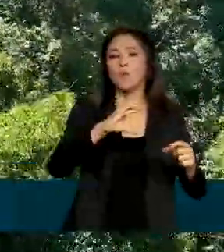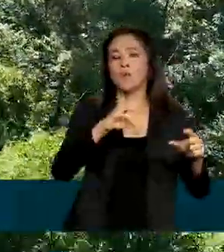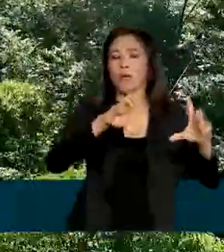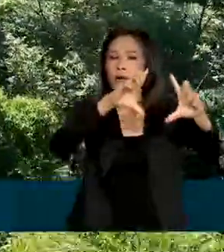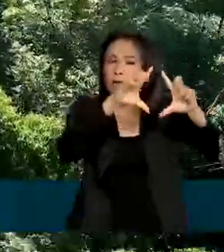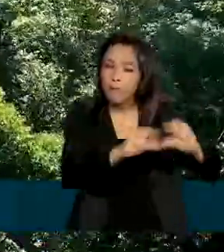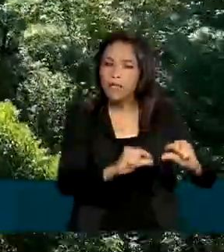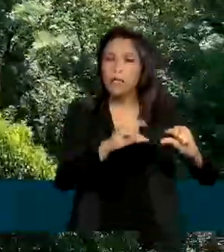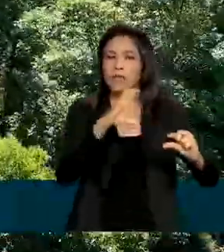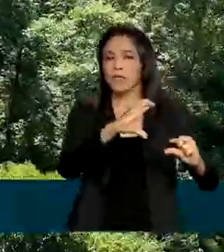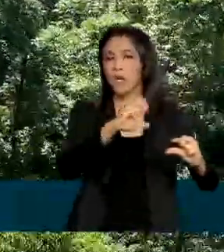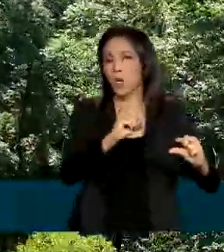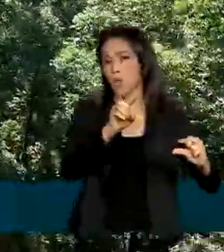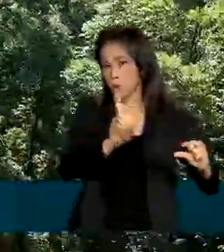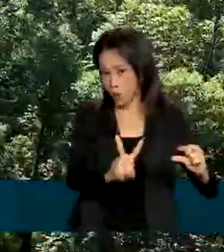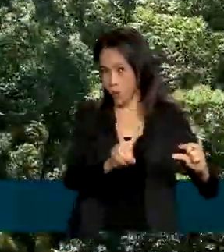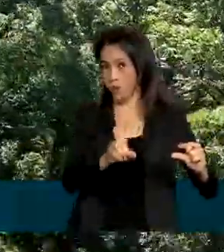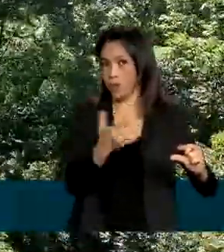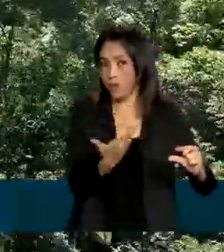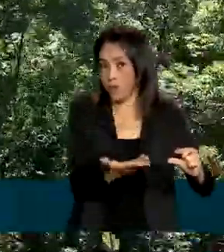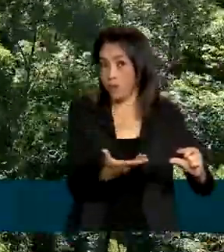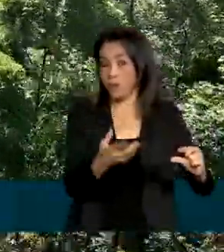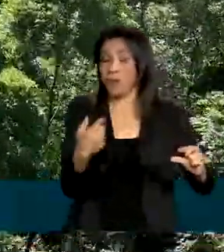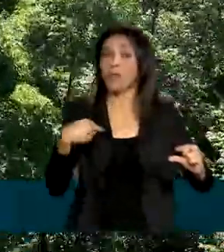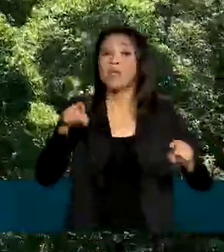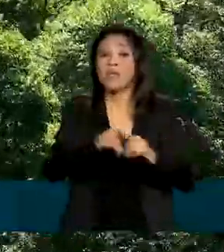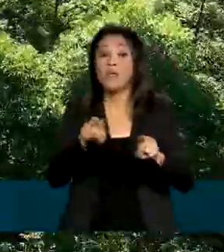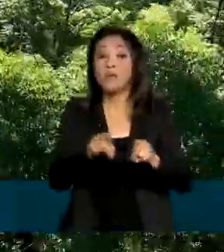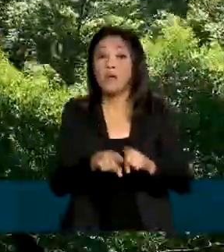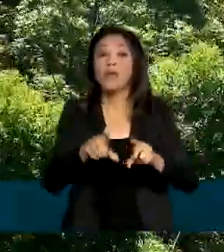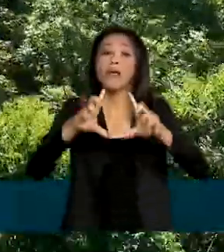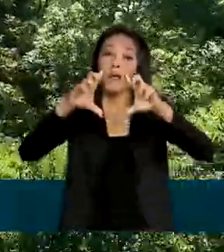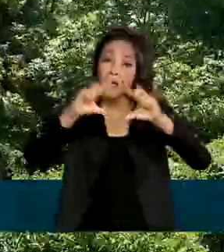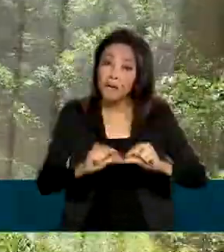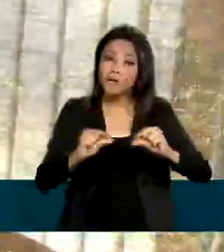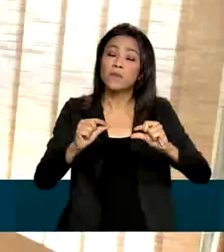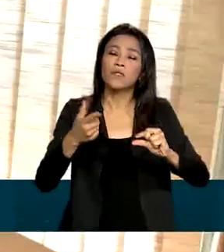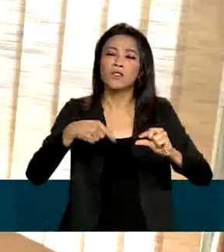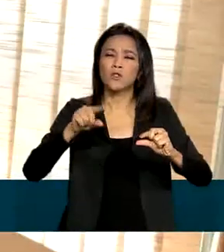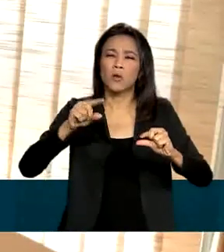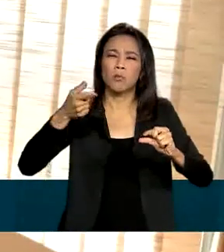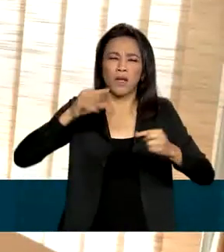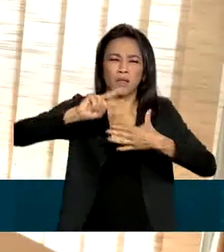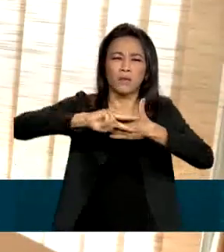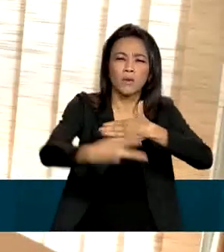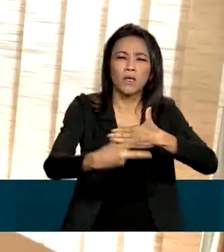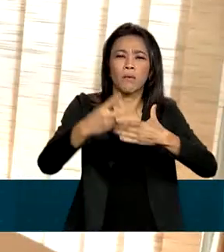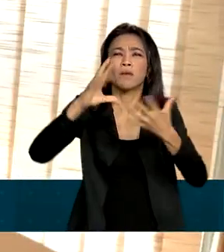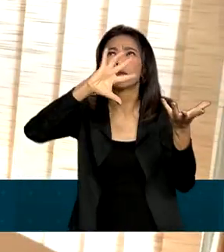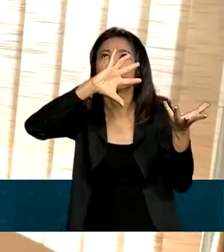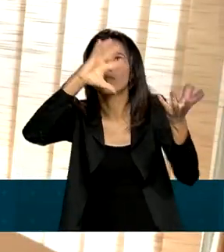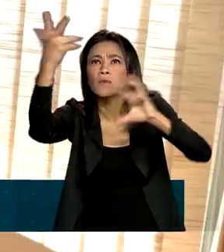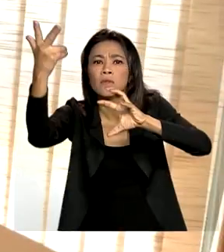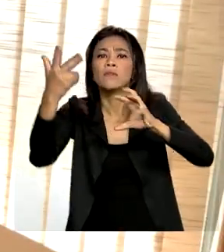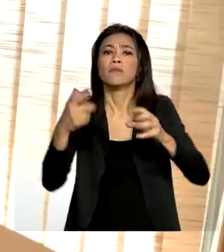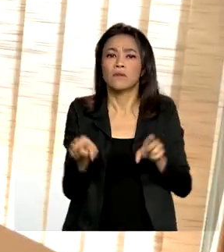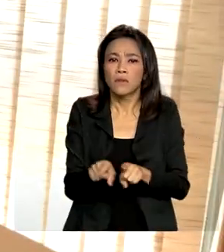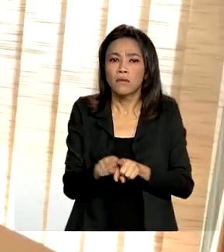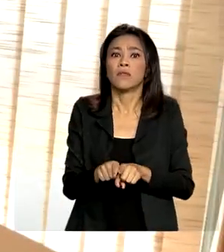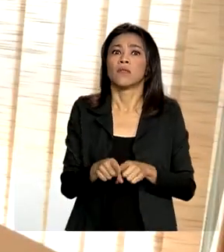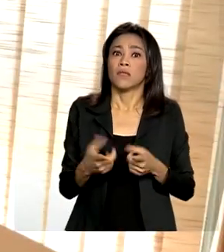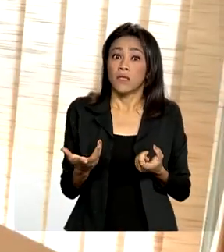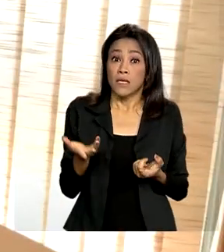contribuição à questão da redução dos efeitos negativos das mudanças climáticas. E essa política vem demonstrando